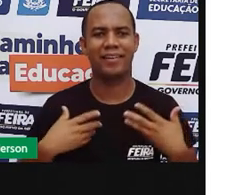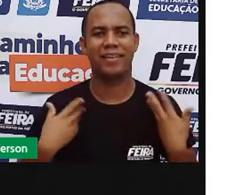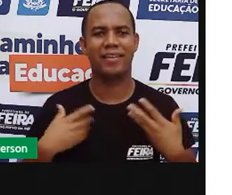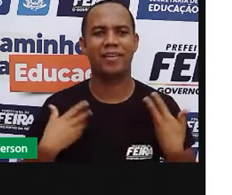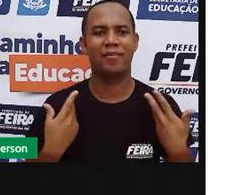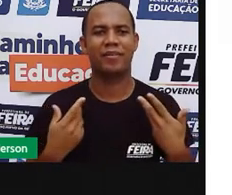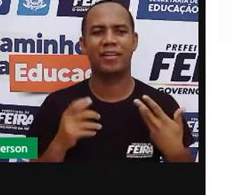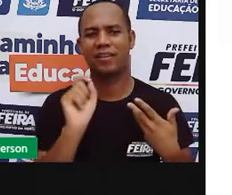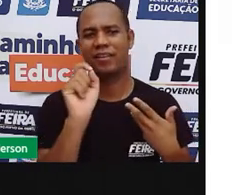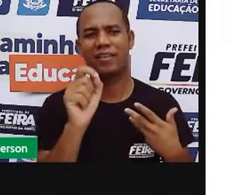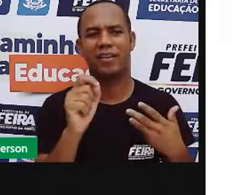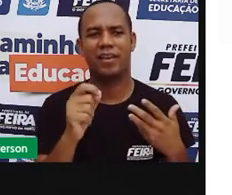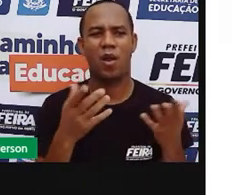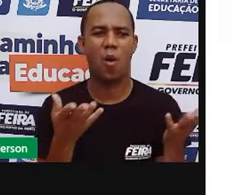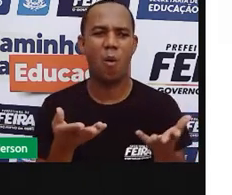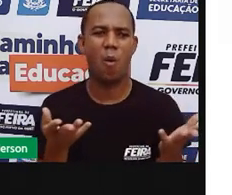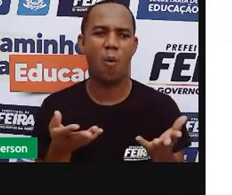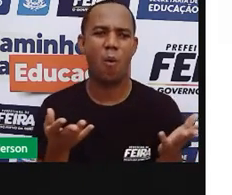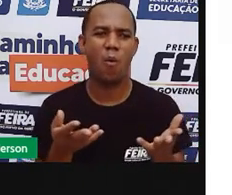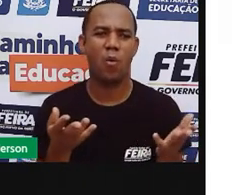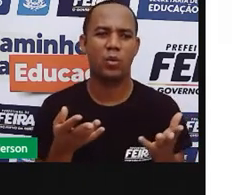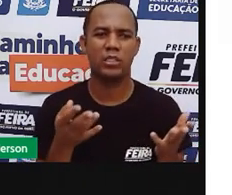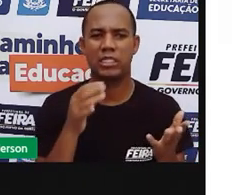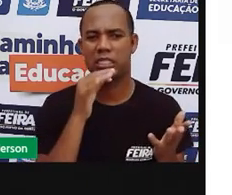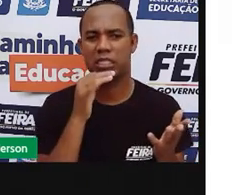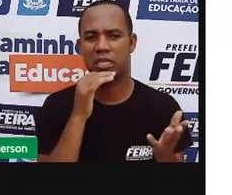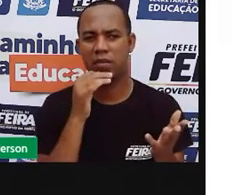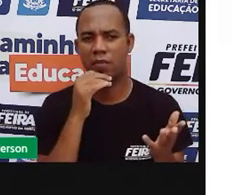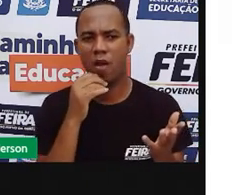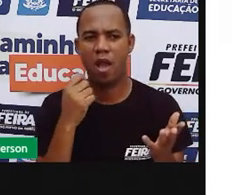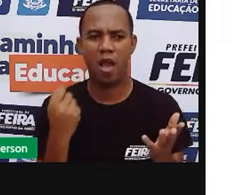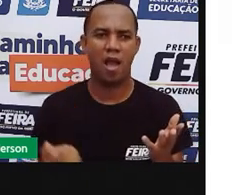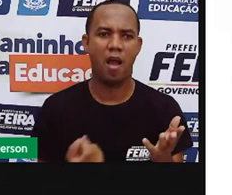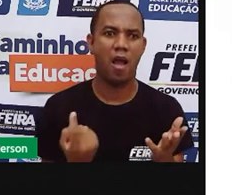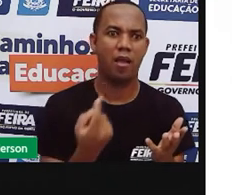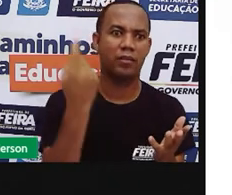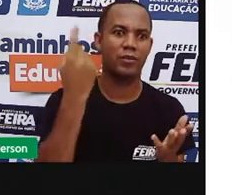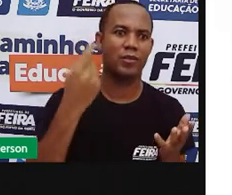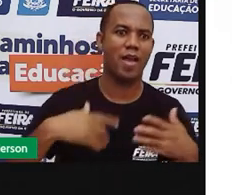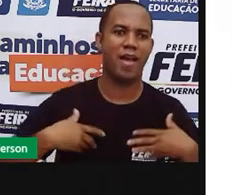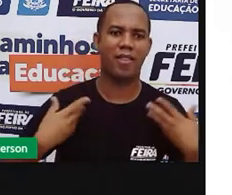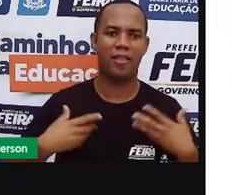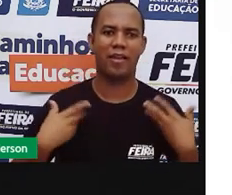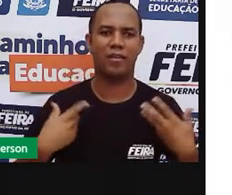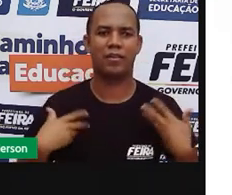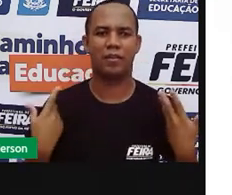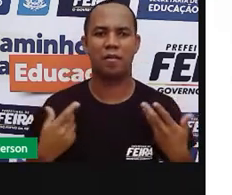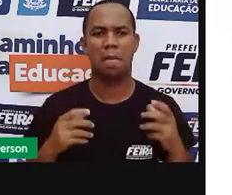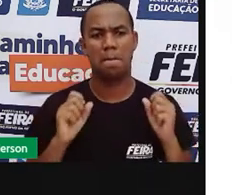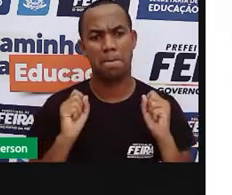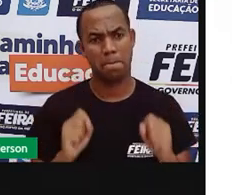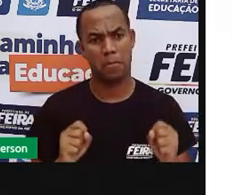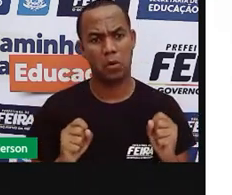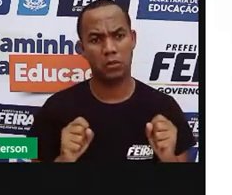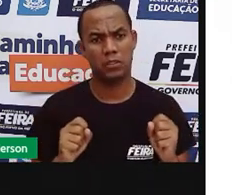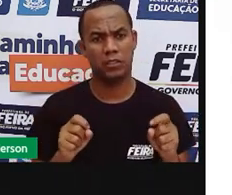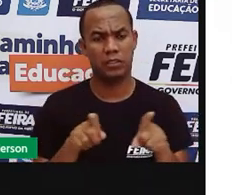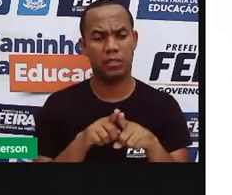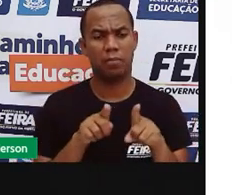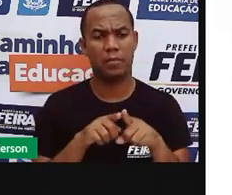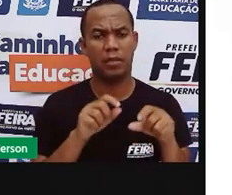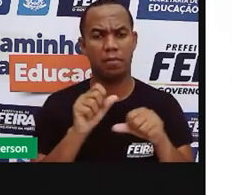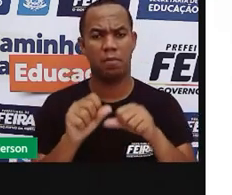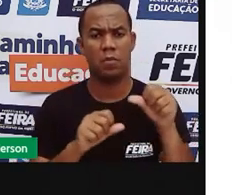dizer que hoje, quando eu cheguei, Anderson estava alegre. Mas eu também posso mudar o nome alegre